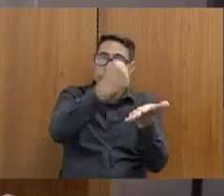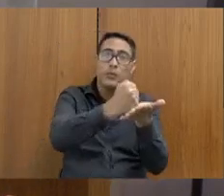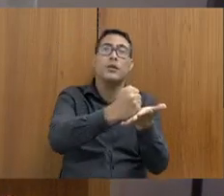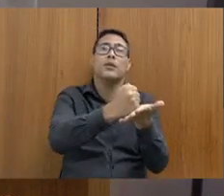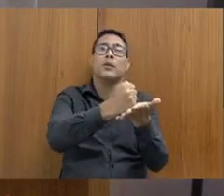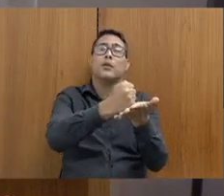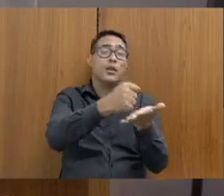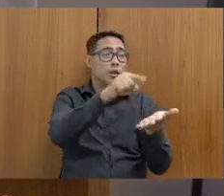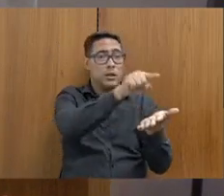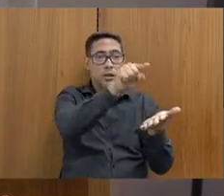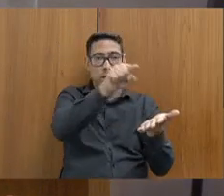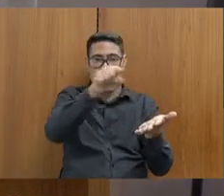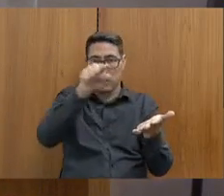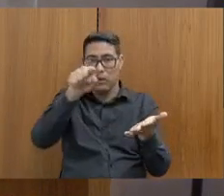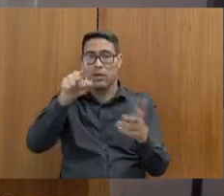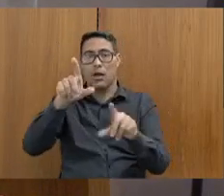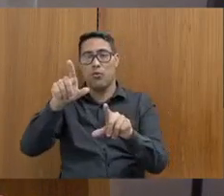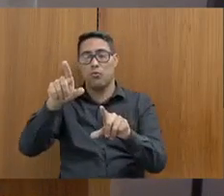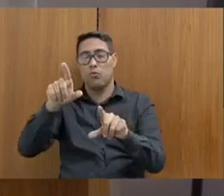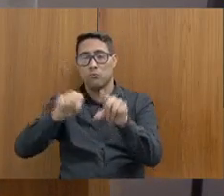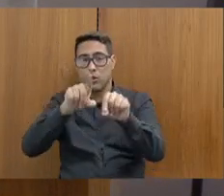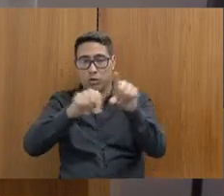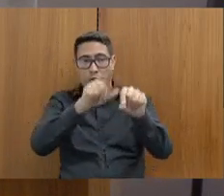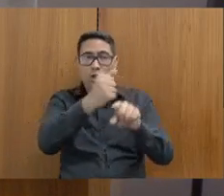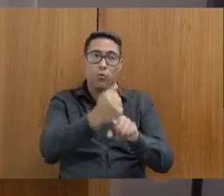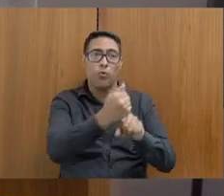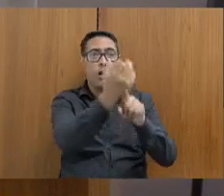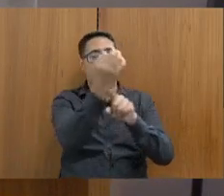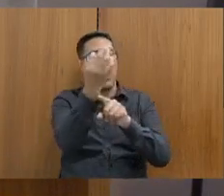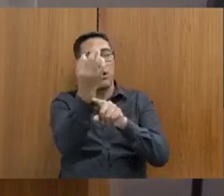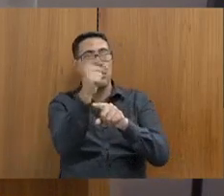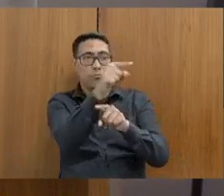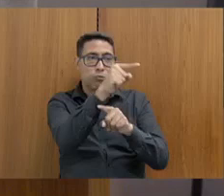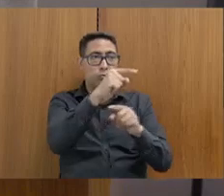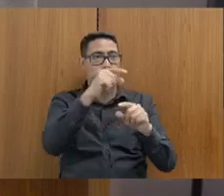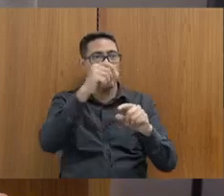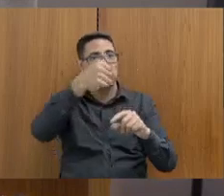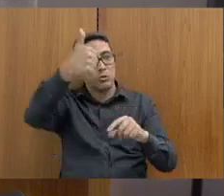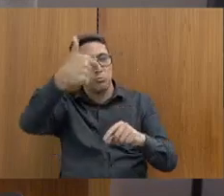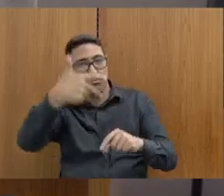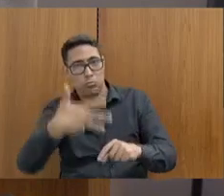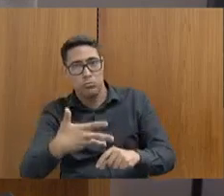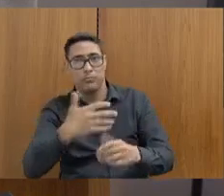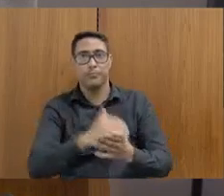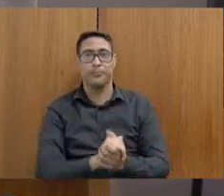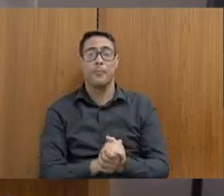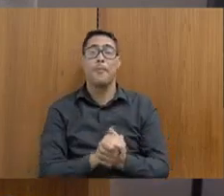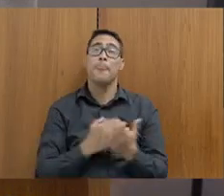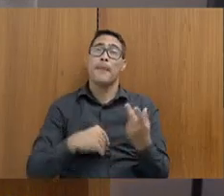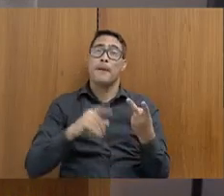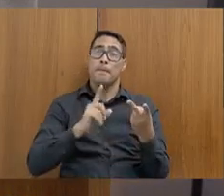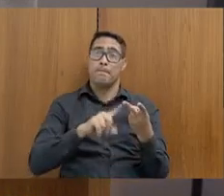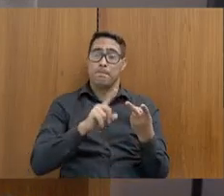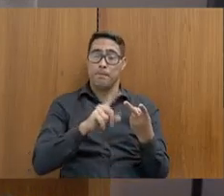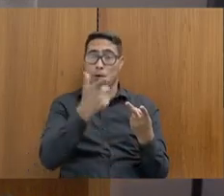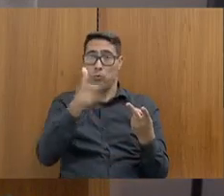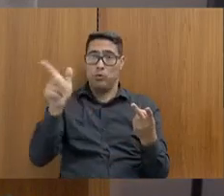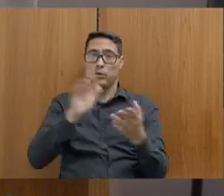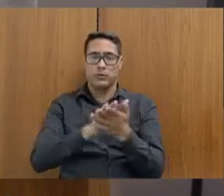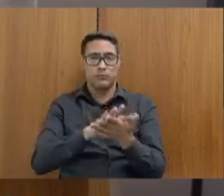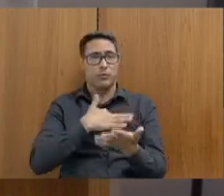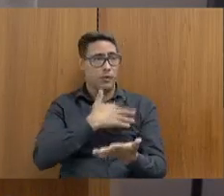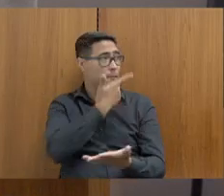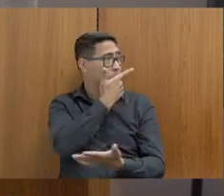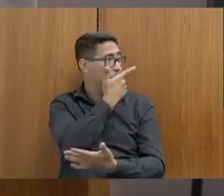cada um opta de acordo com a sua classificação pela unidade que estiver disponível. Com relação ao garantismo, eu acho interessante isso que o senhor